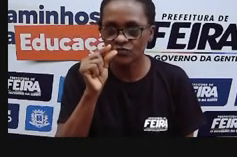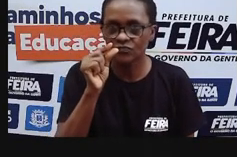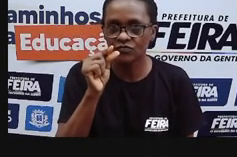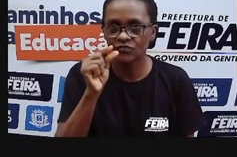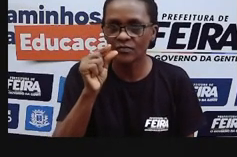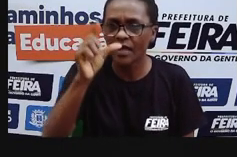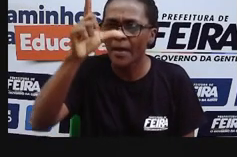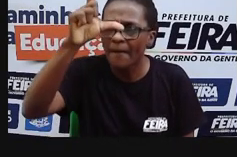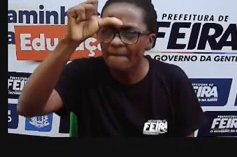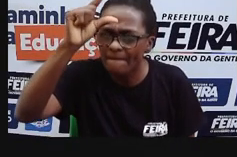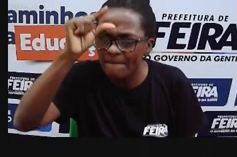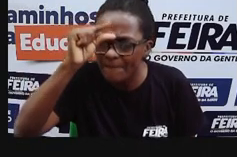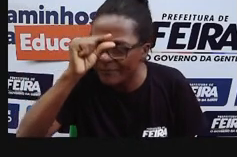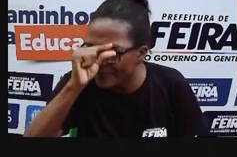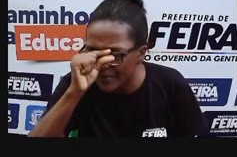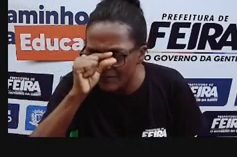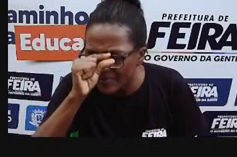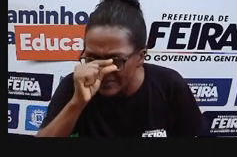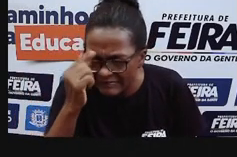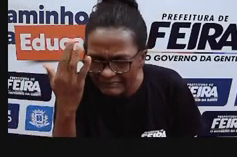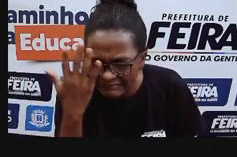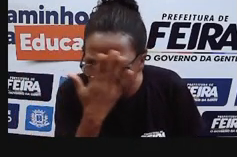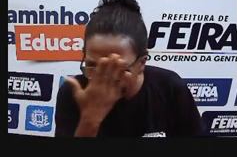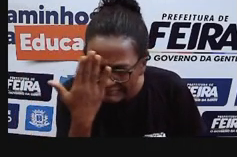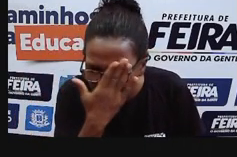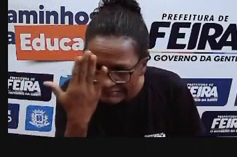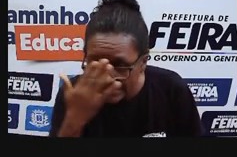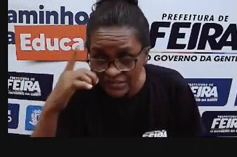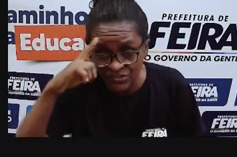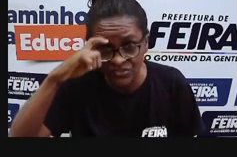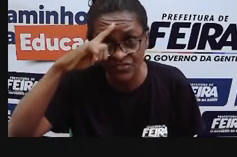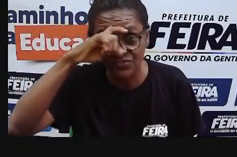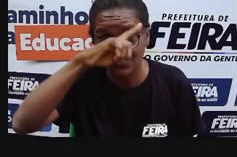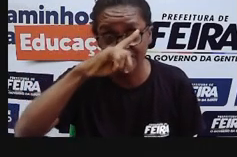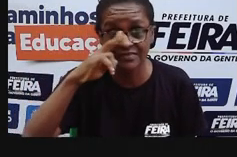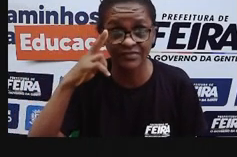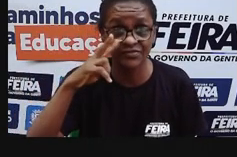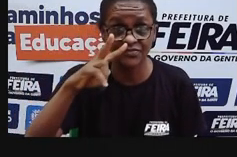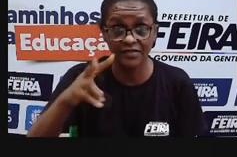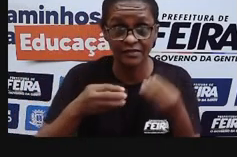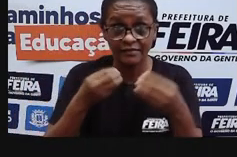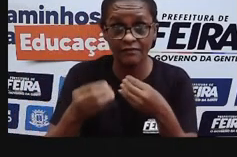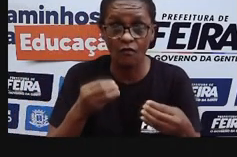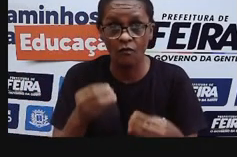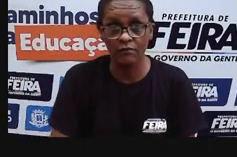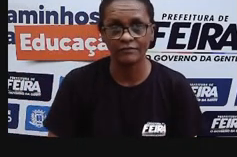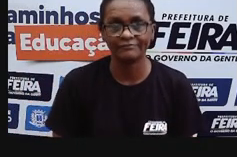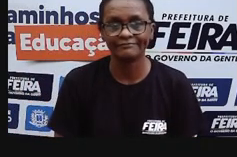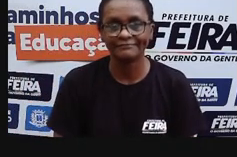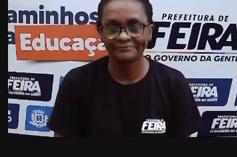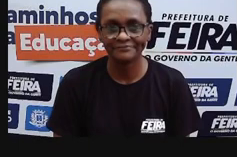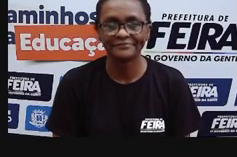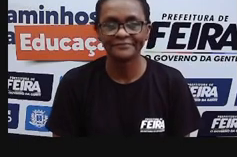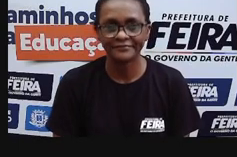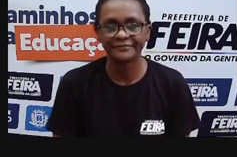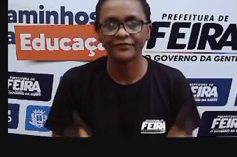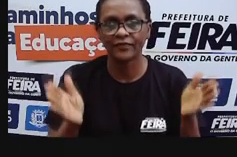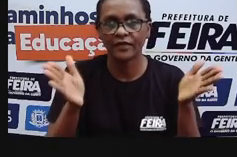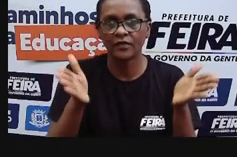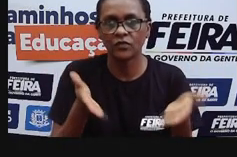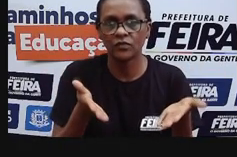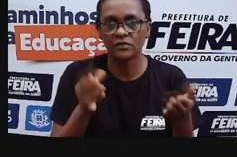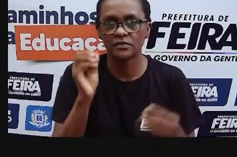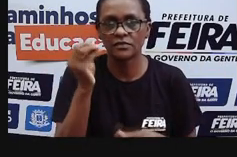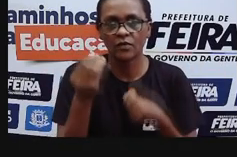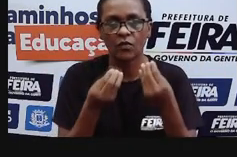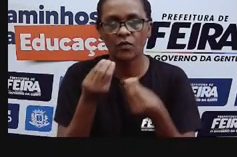Micropequenos, bios em desvida. Então, são as vidas microscópicas, minúsculas, tá? Que hoje em dia é o